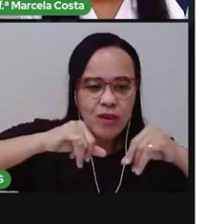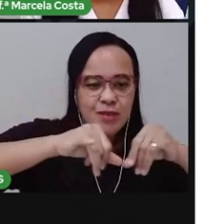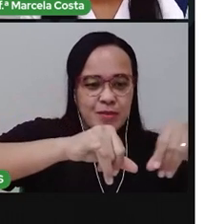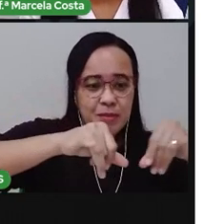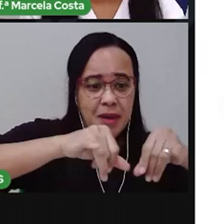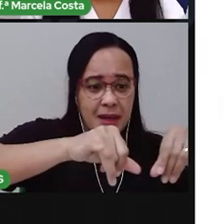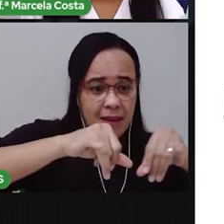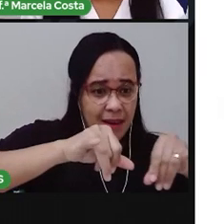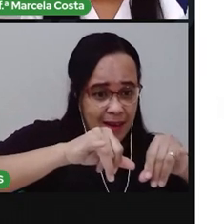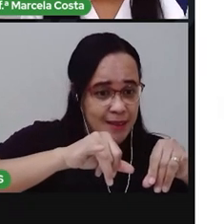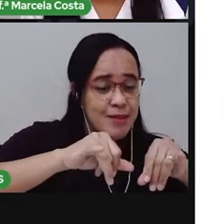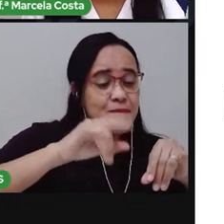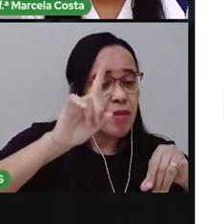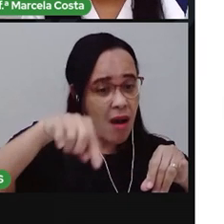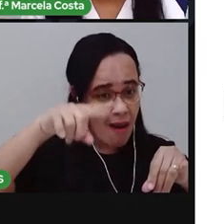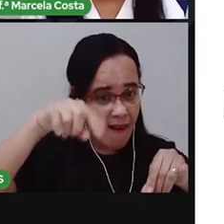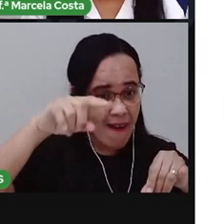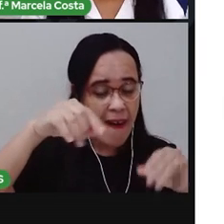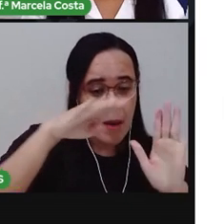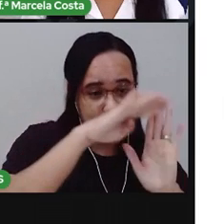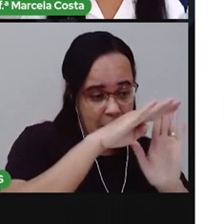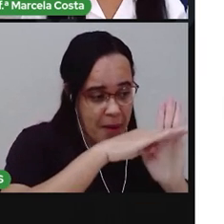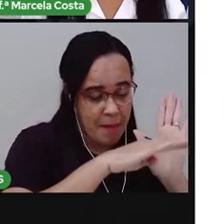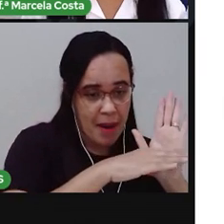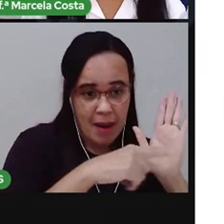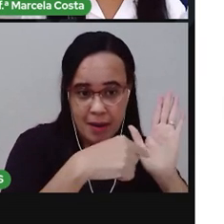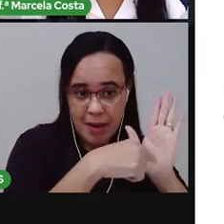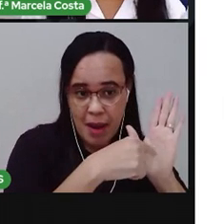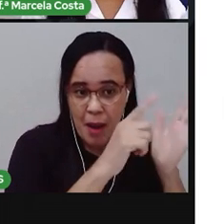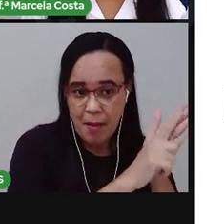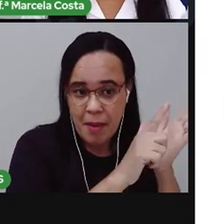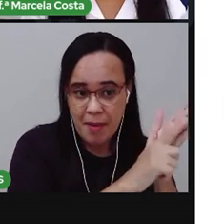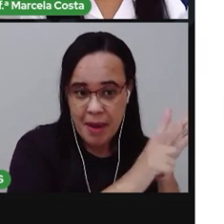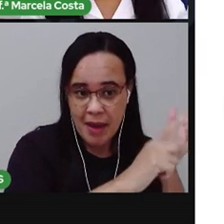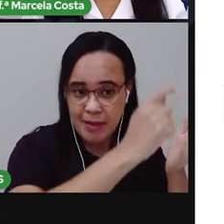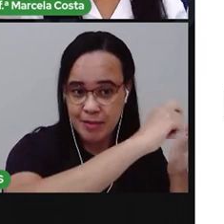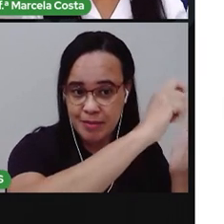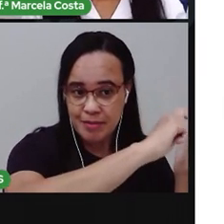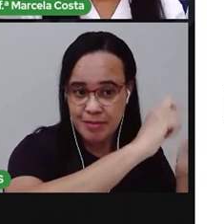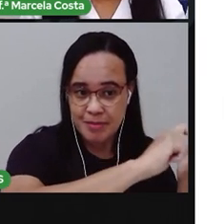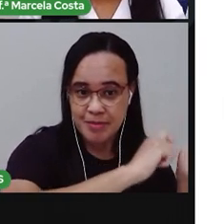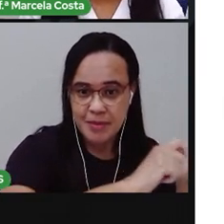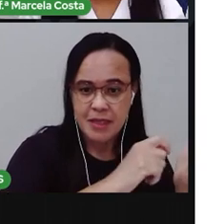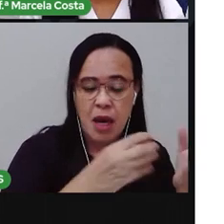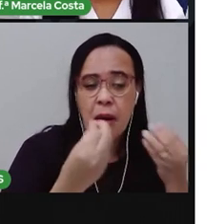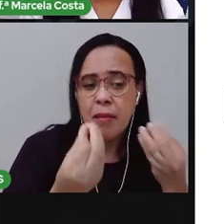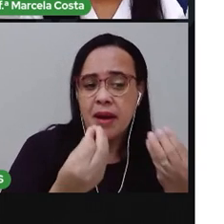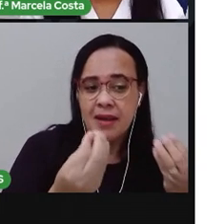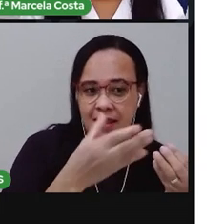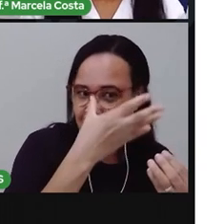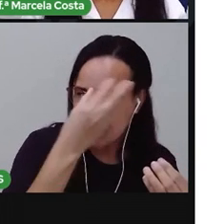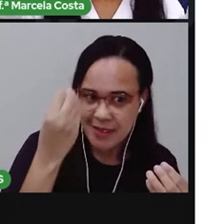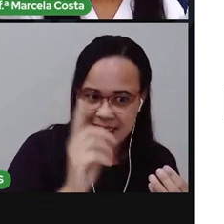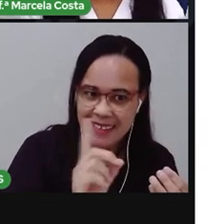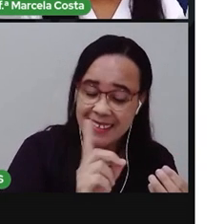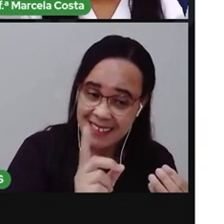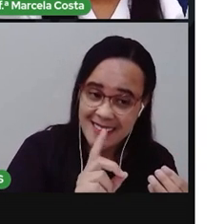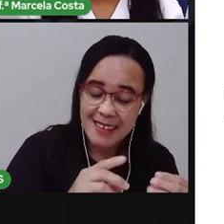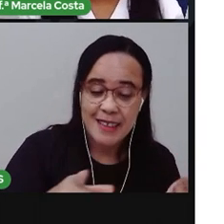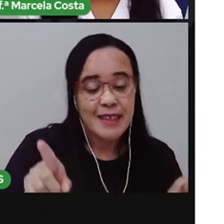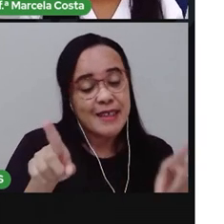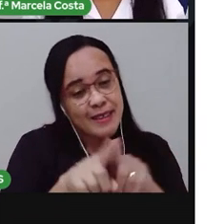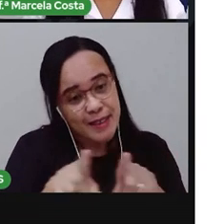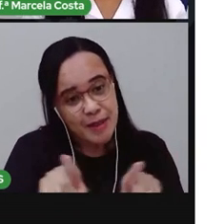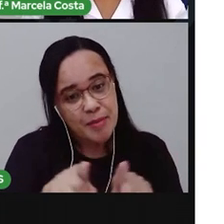a gente vai para o supermercado já com a lista de compras. A gente também faz listas de tarefas. O que é eu preciso